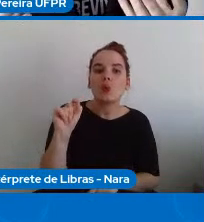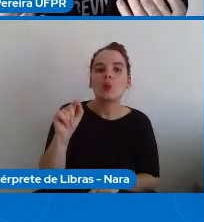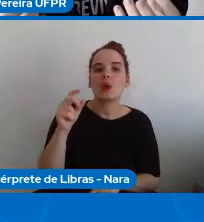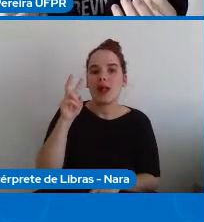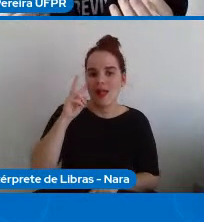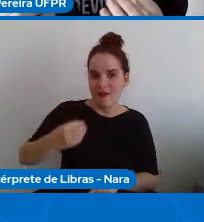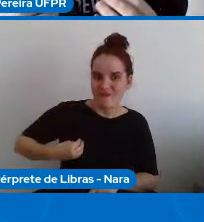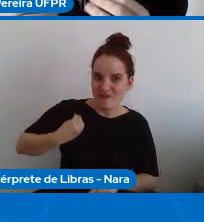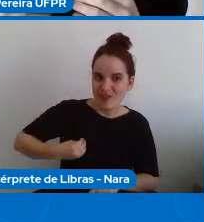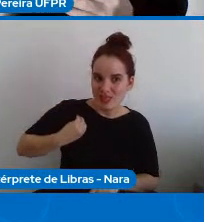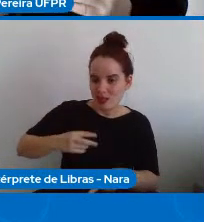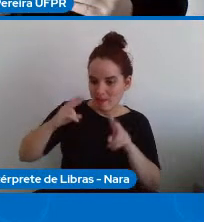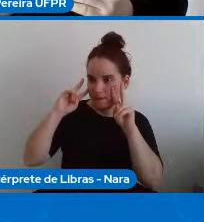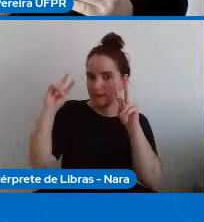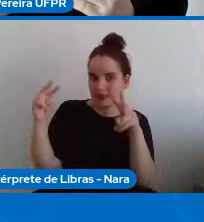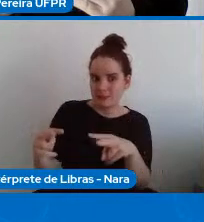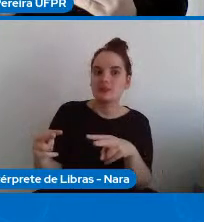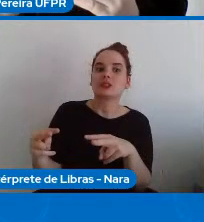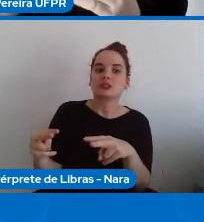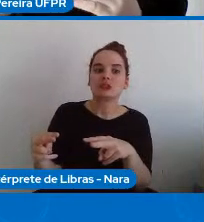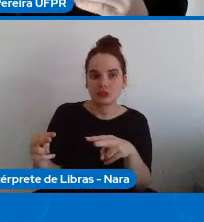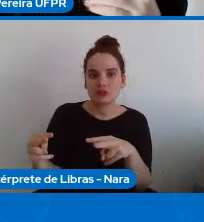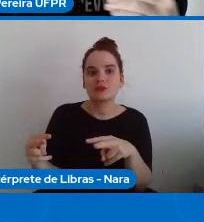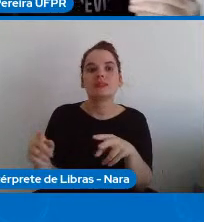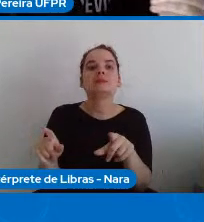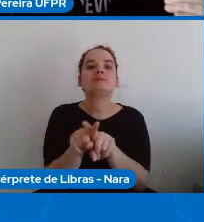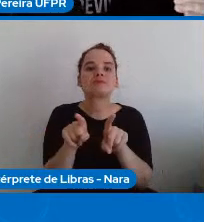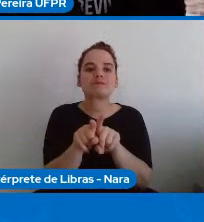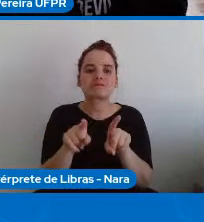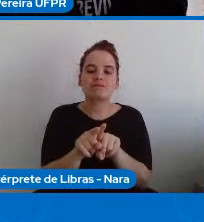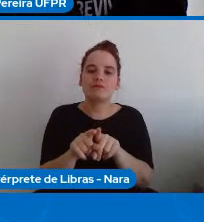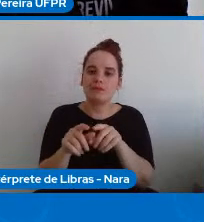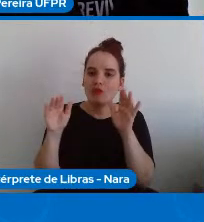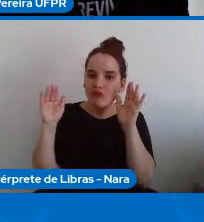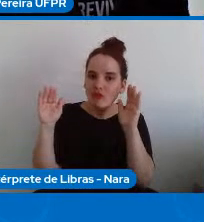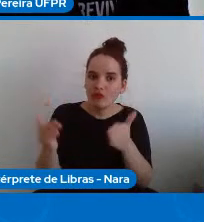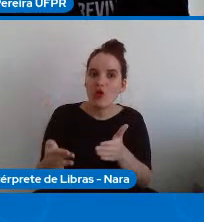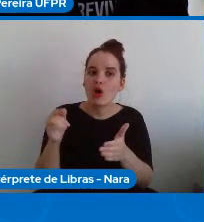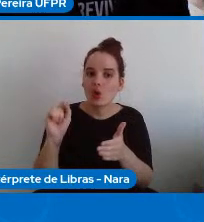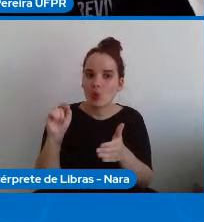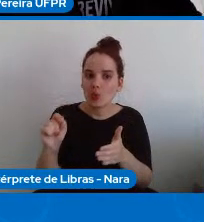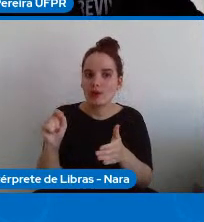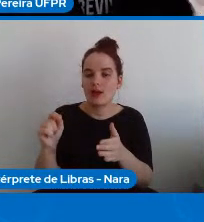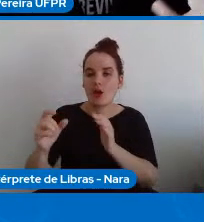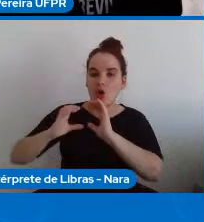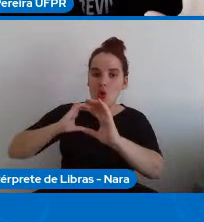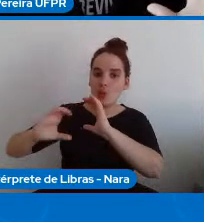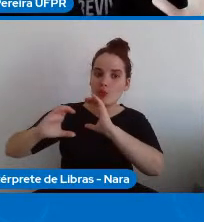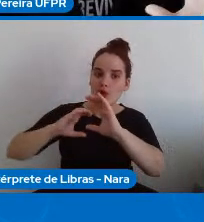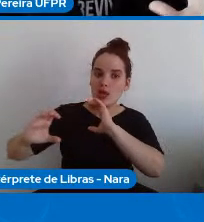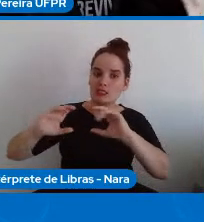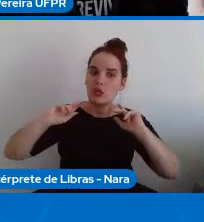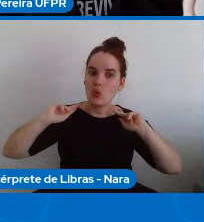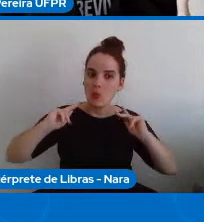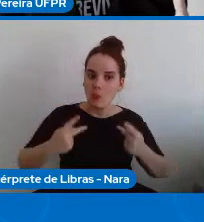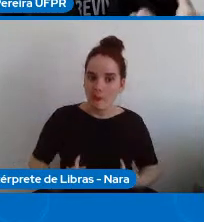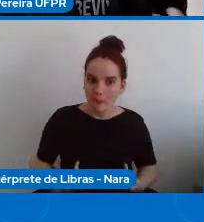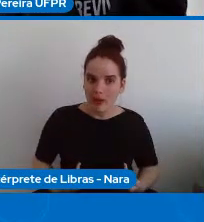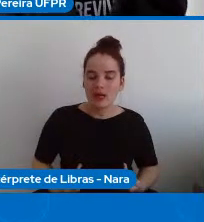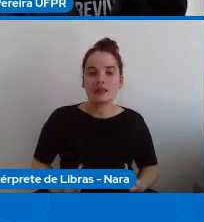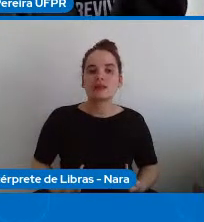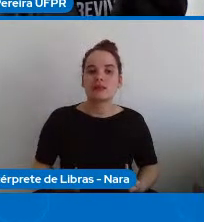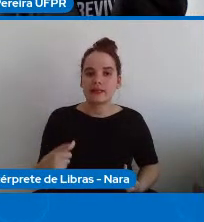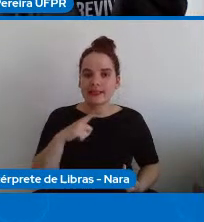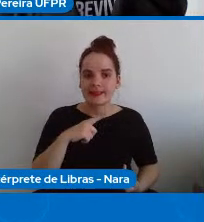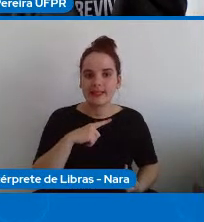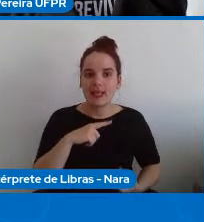na questão de você entender a comunicação humana trazendo diferentes níveis de